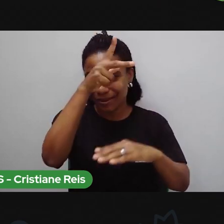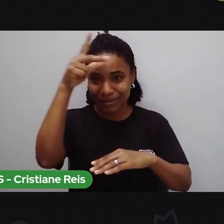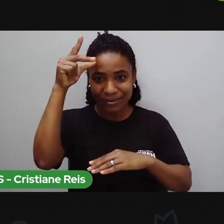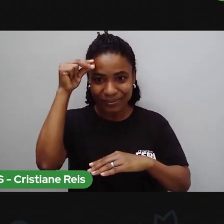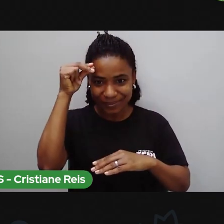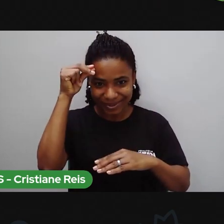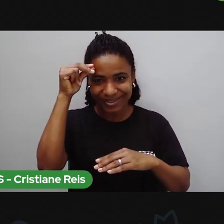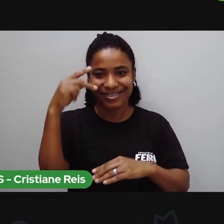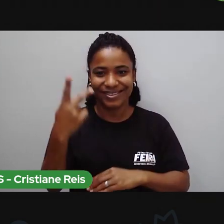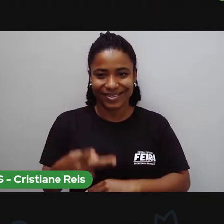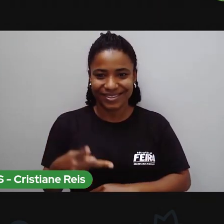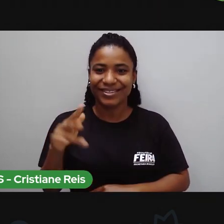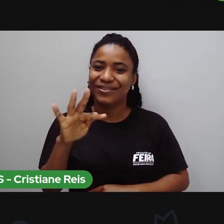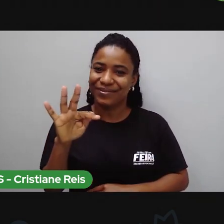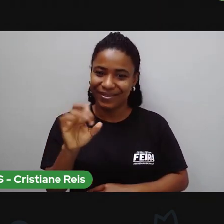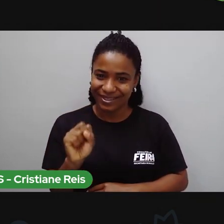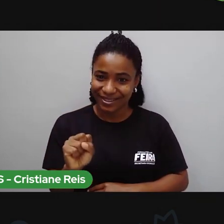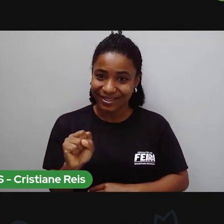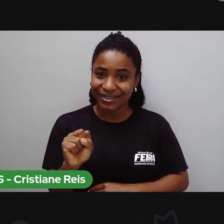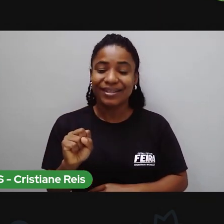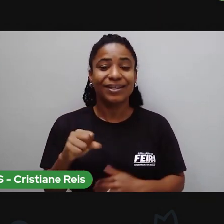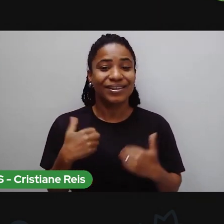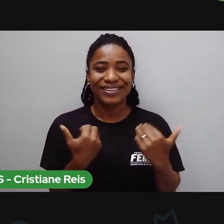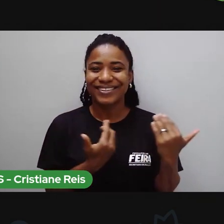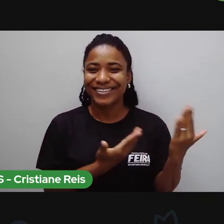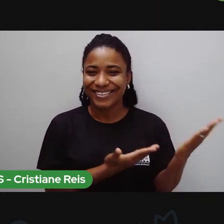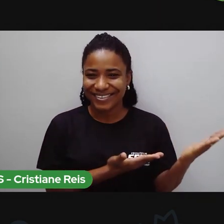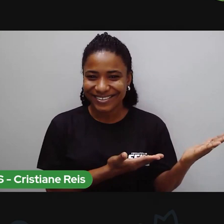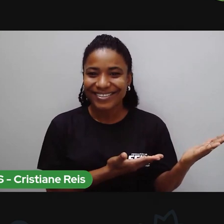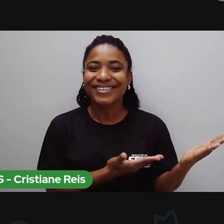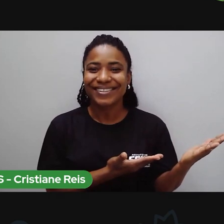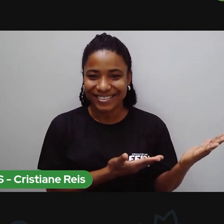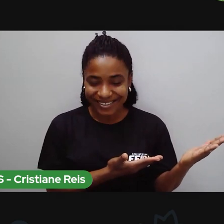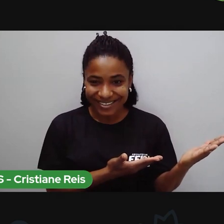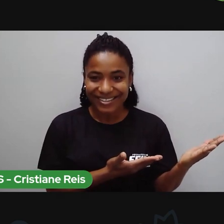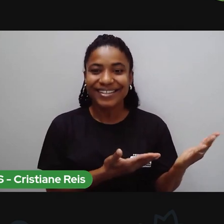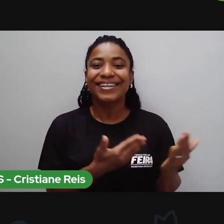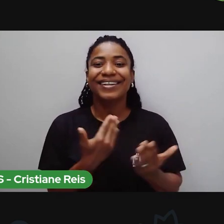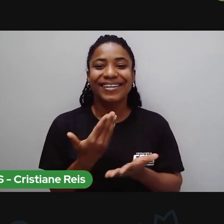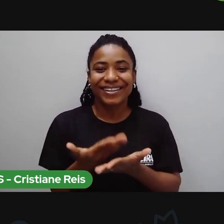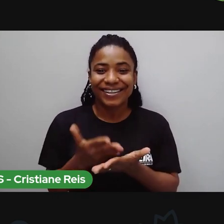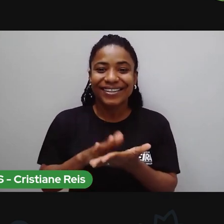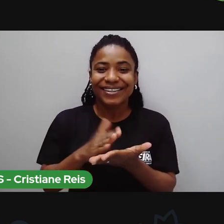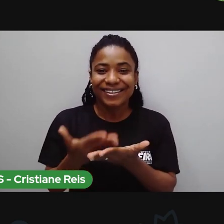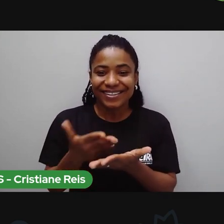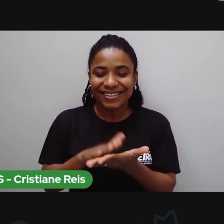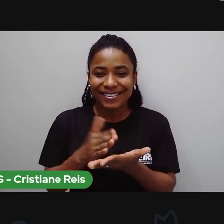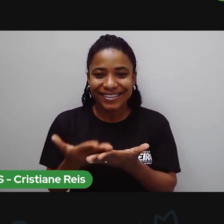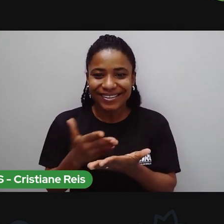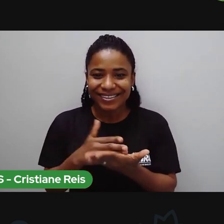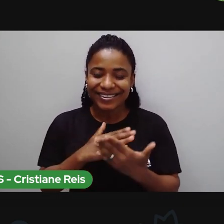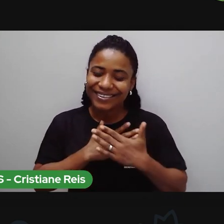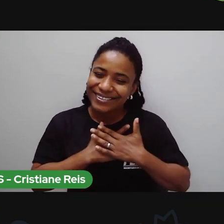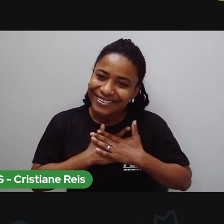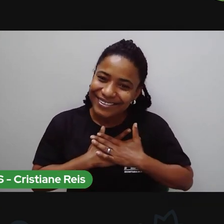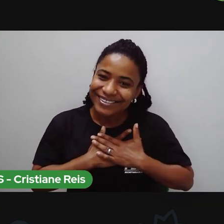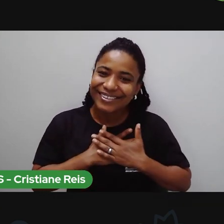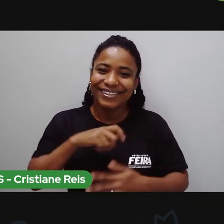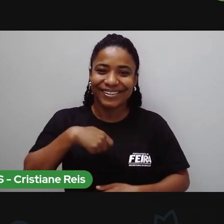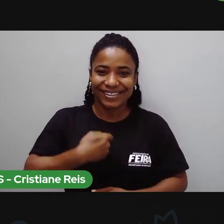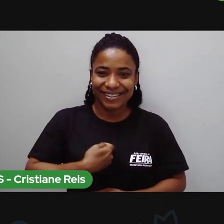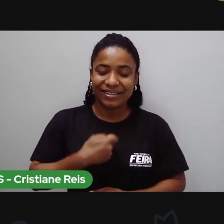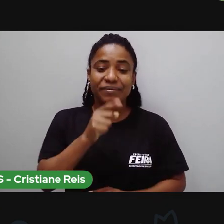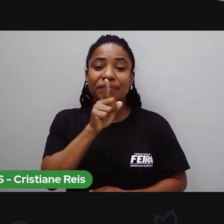Santana. E nós temos aqui ao nosso lado, a nossa querida intérprete, Cristiane Reis.